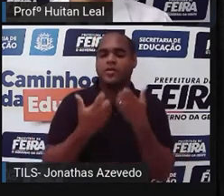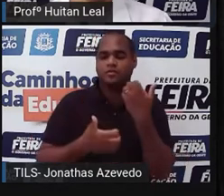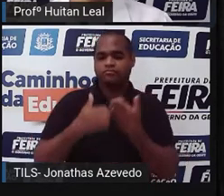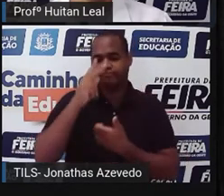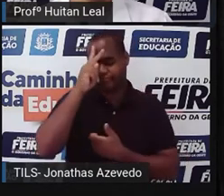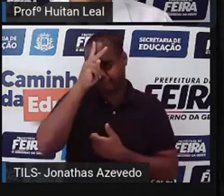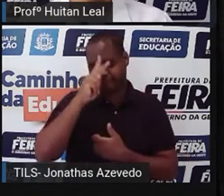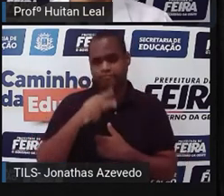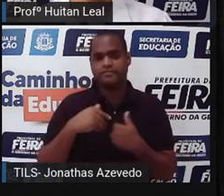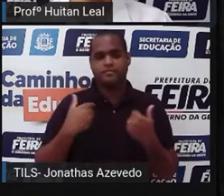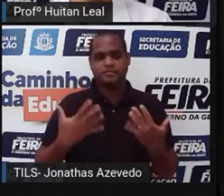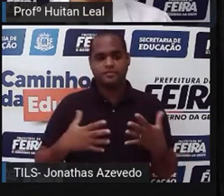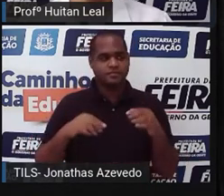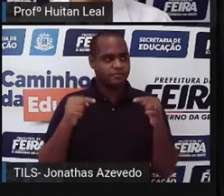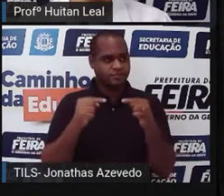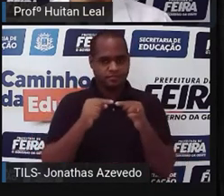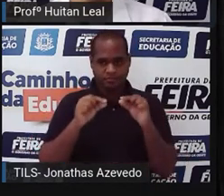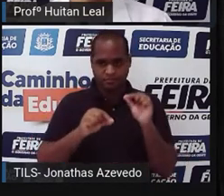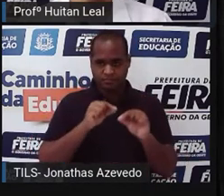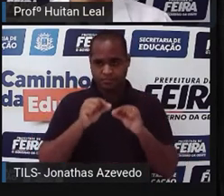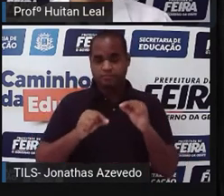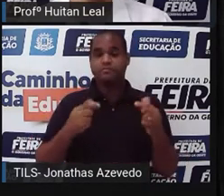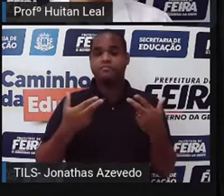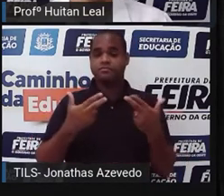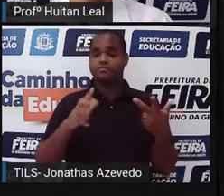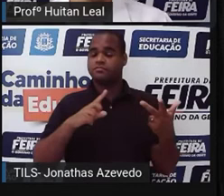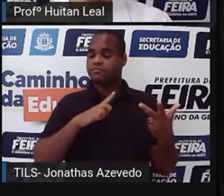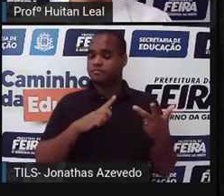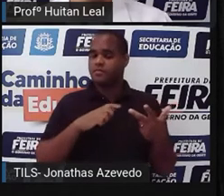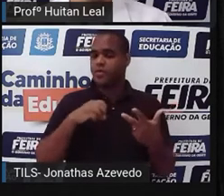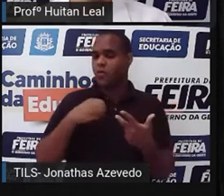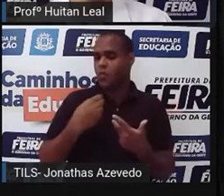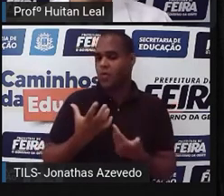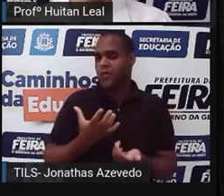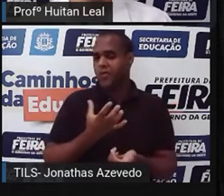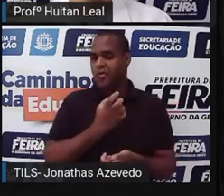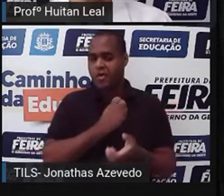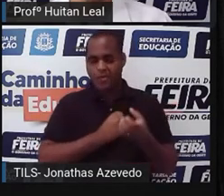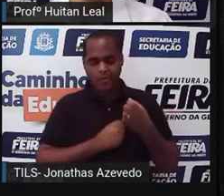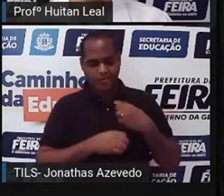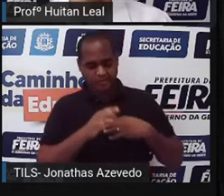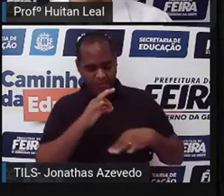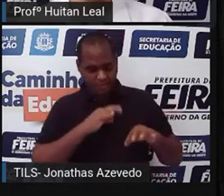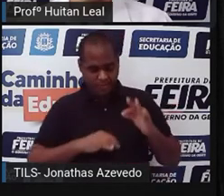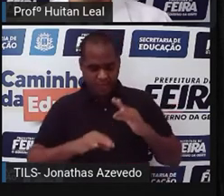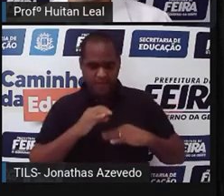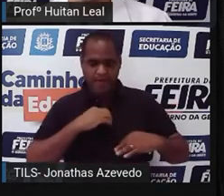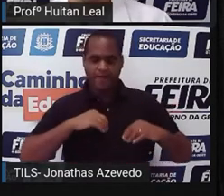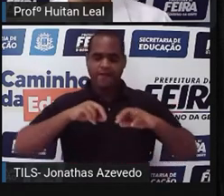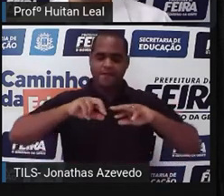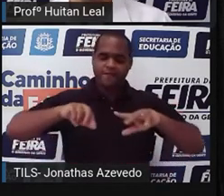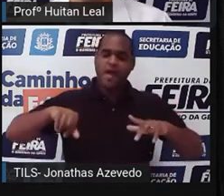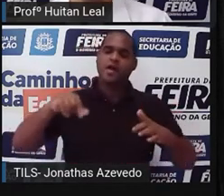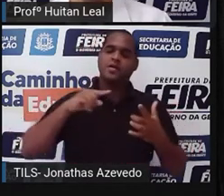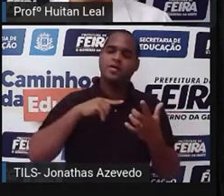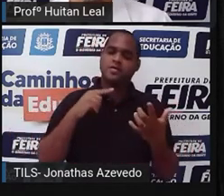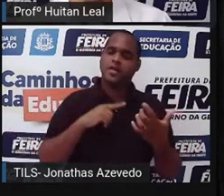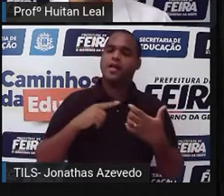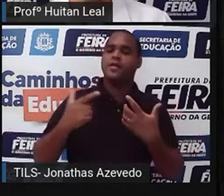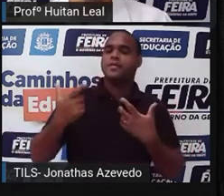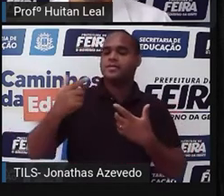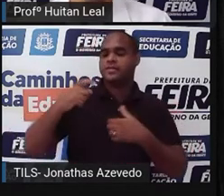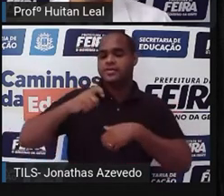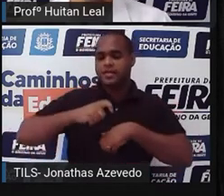Então, da mesma forma, por exemplo, que num conto ou num romance existem esses elementos, o personagem, o tempo, o